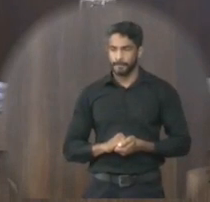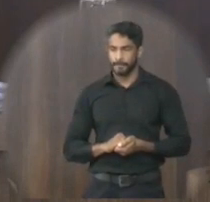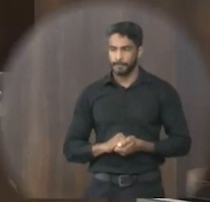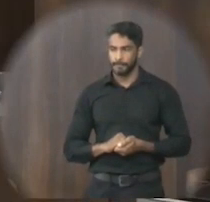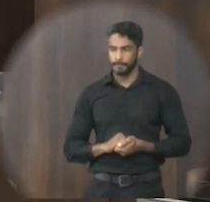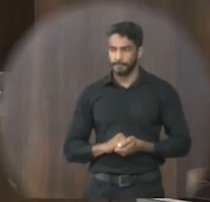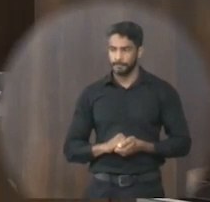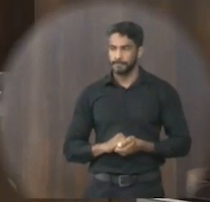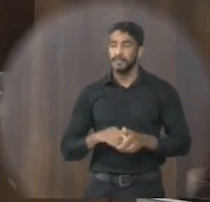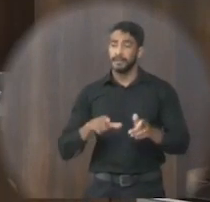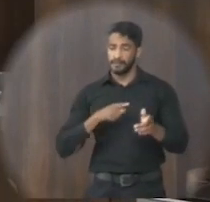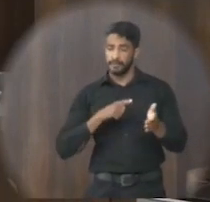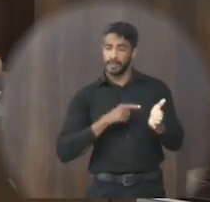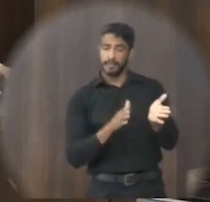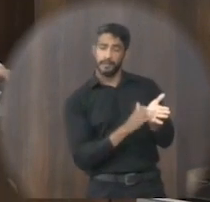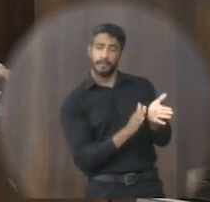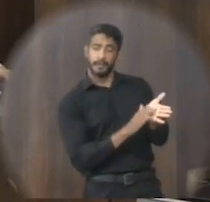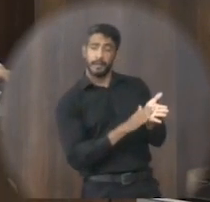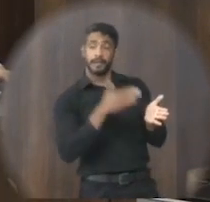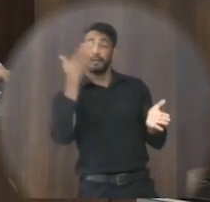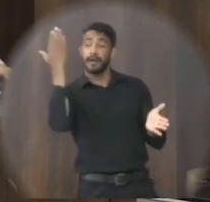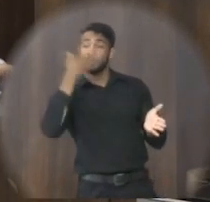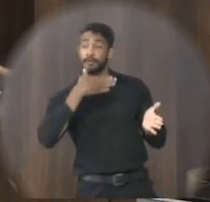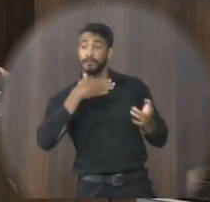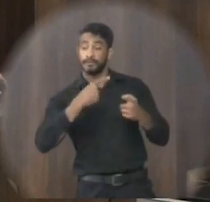Segue aqui o atestado do Gerson